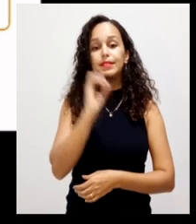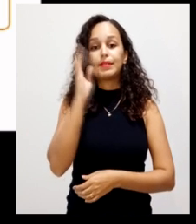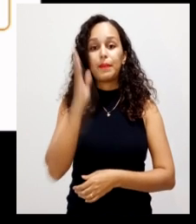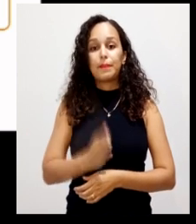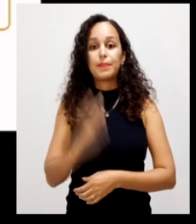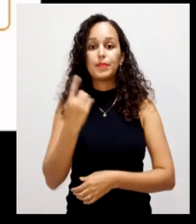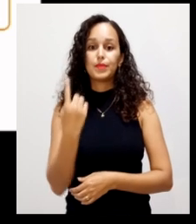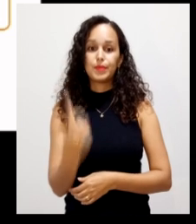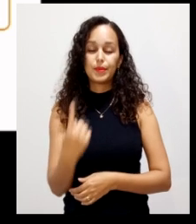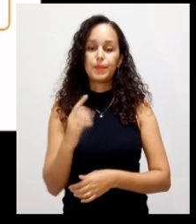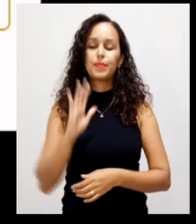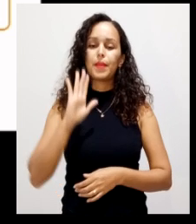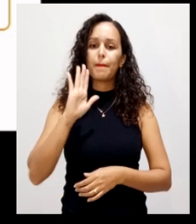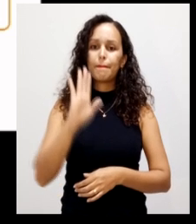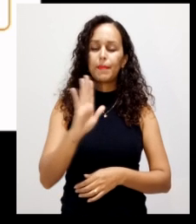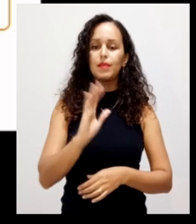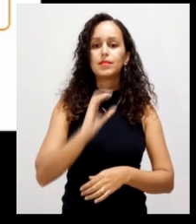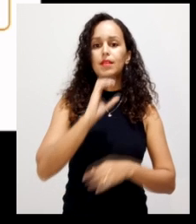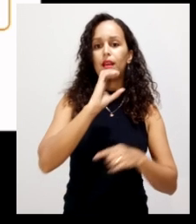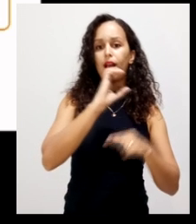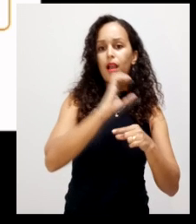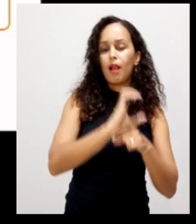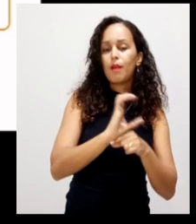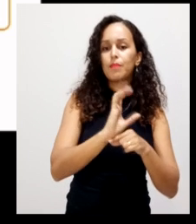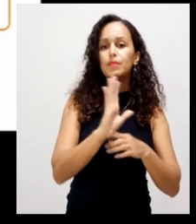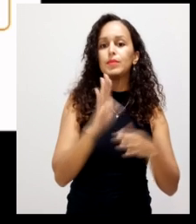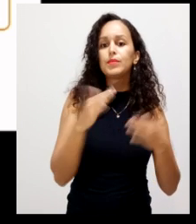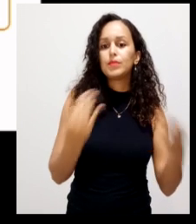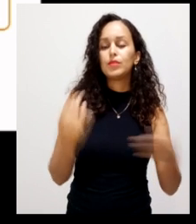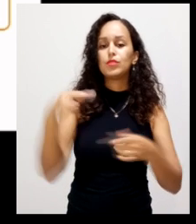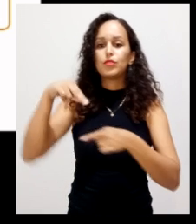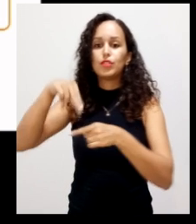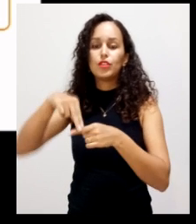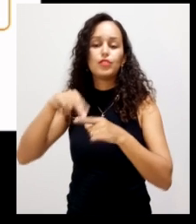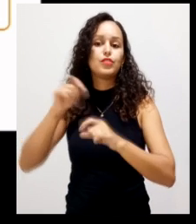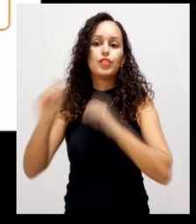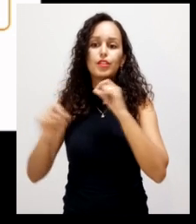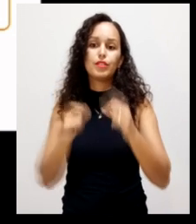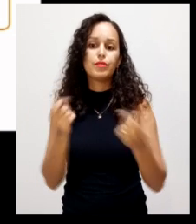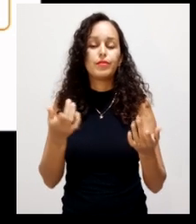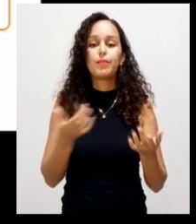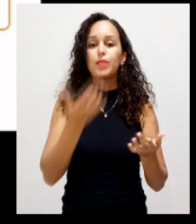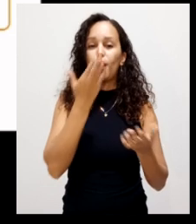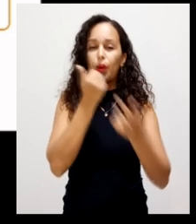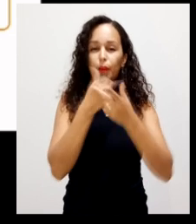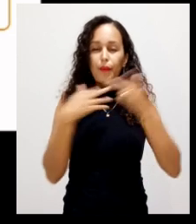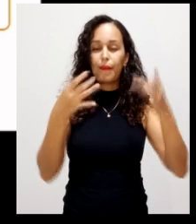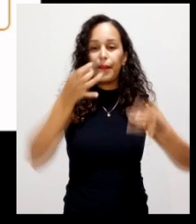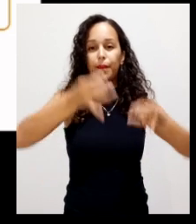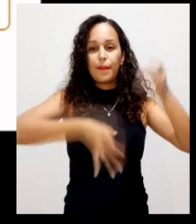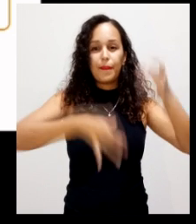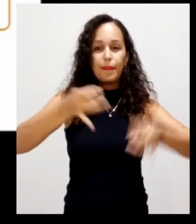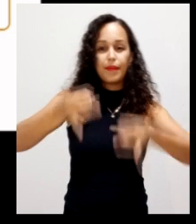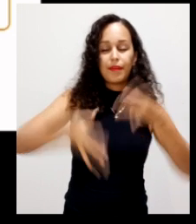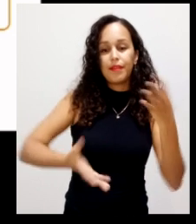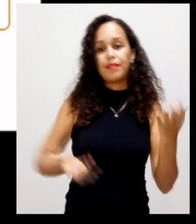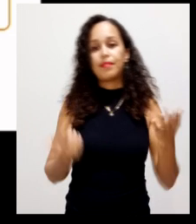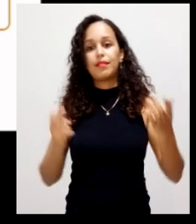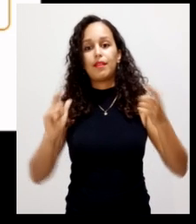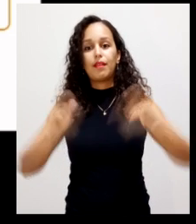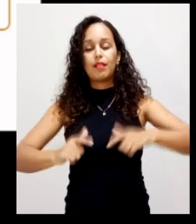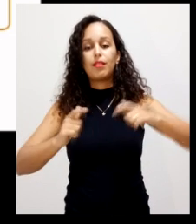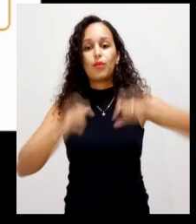carbono e quais seriam essas fontes de nitrogênio? Voltei a falar o resto de comida, restos de resíduos de abatedor, empalhada de